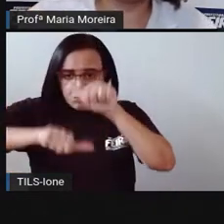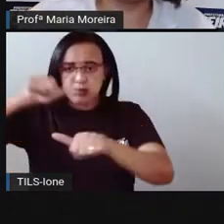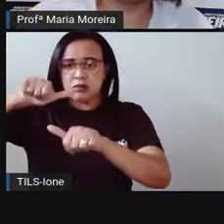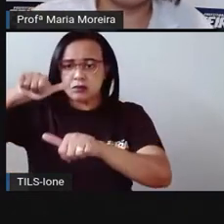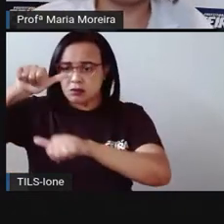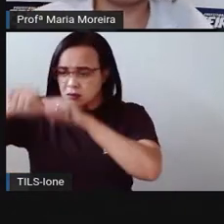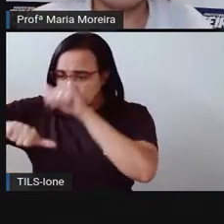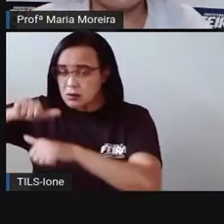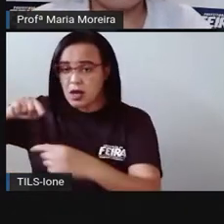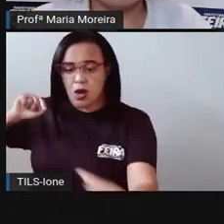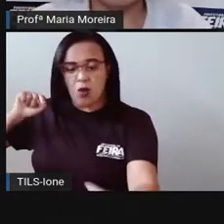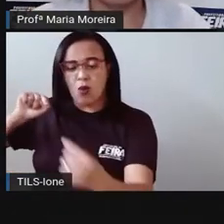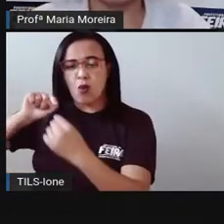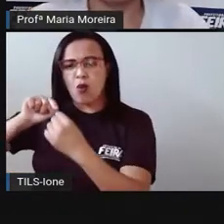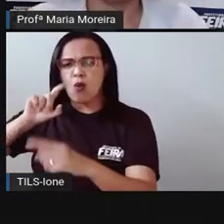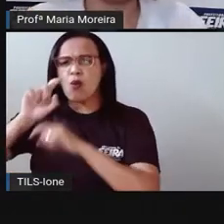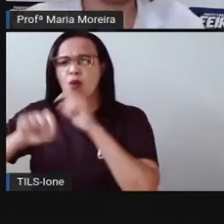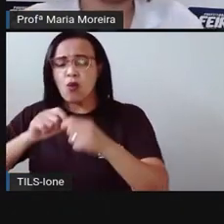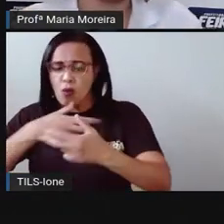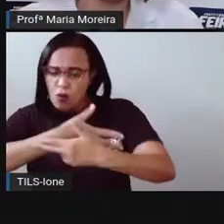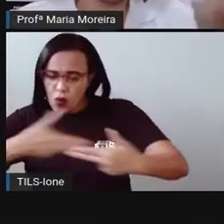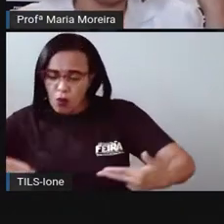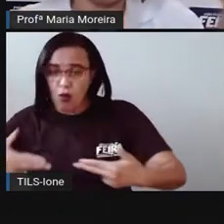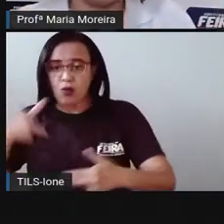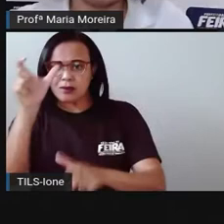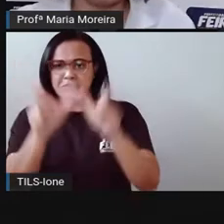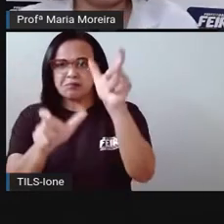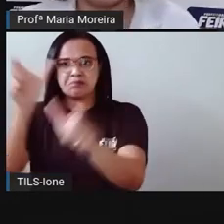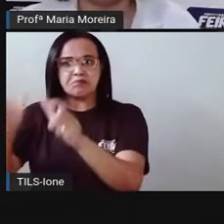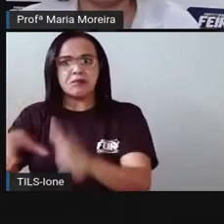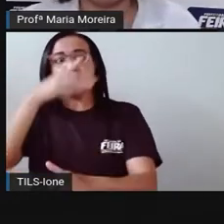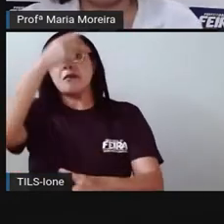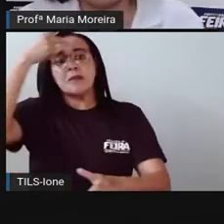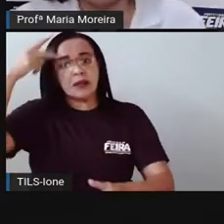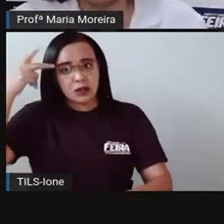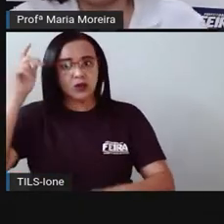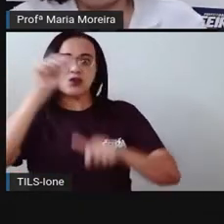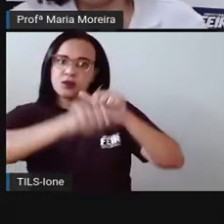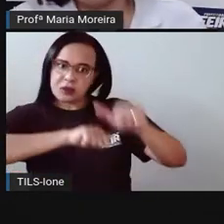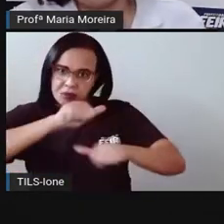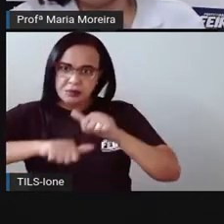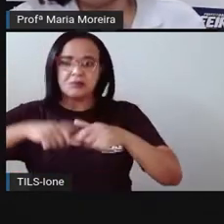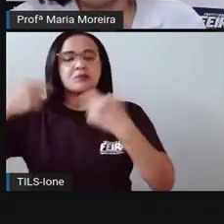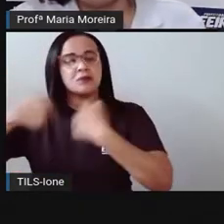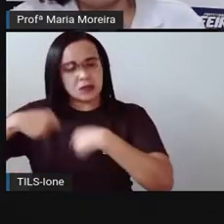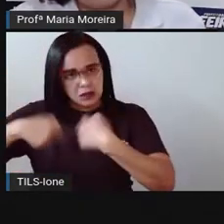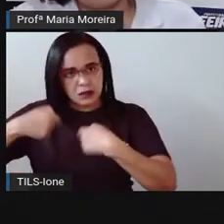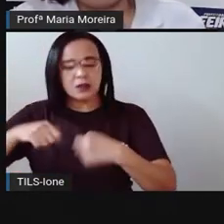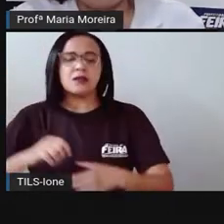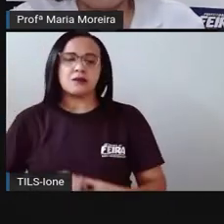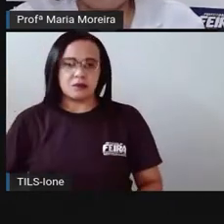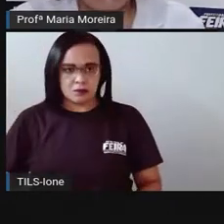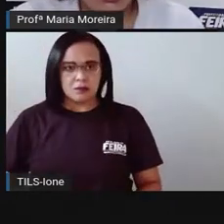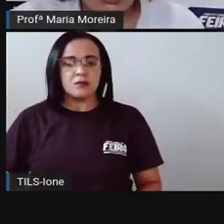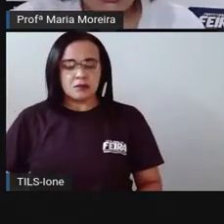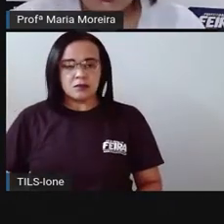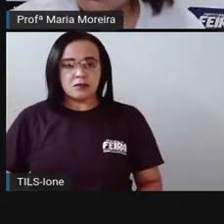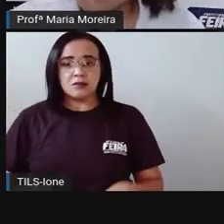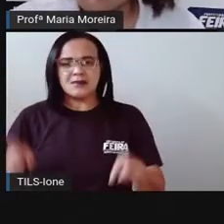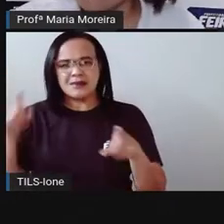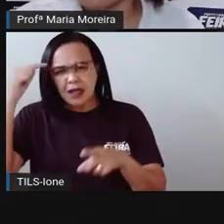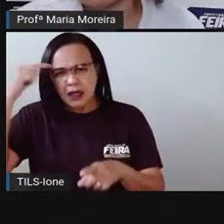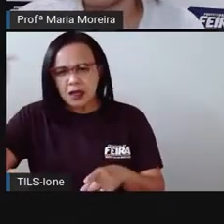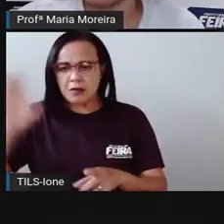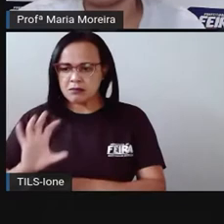as necessidades dessas pessoas. Não foi no tipo, ah, quero mudar. Não. Ele foi alterado para que o quê? Que as estações do ano,